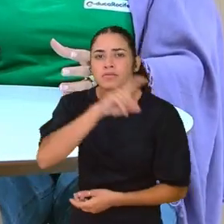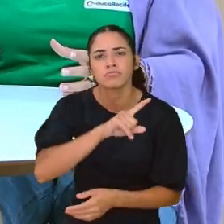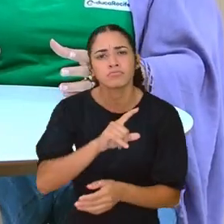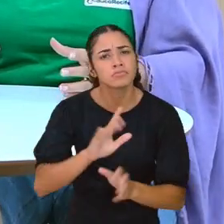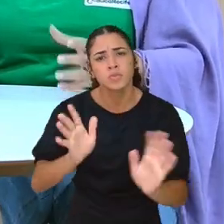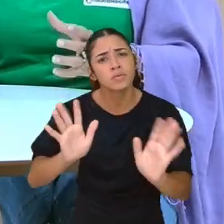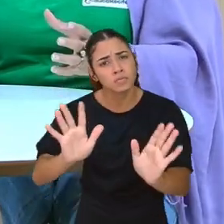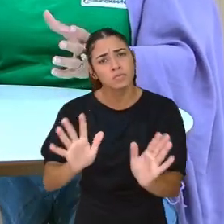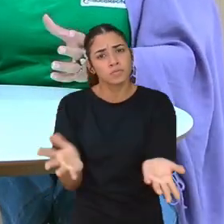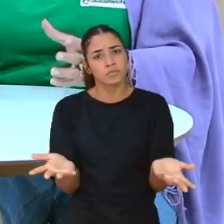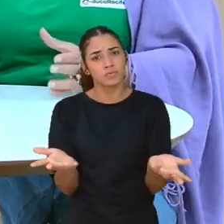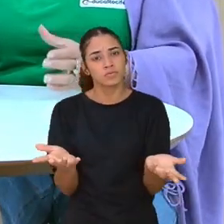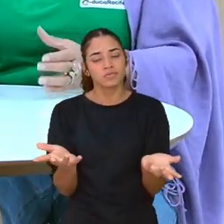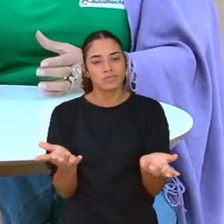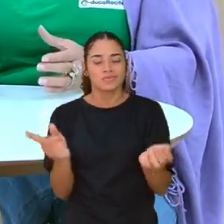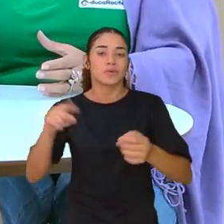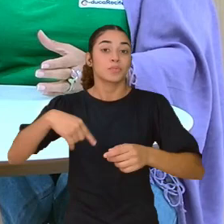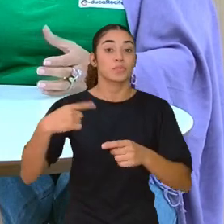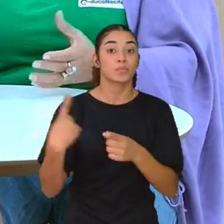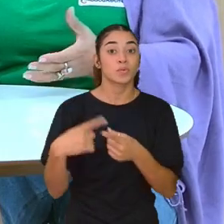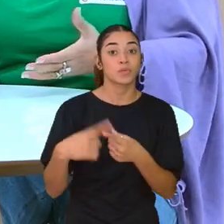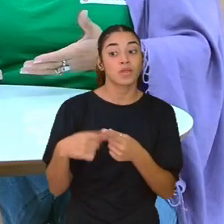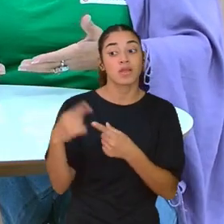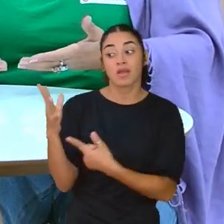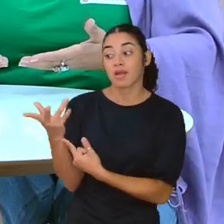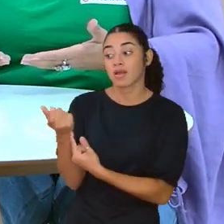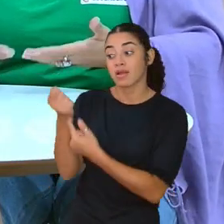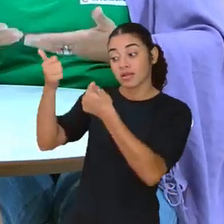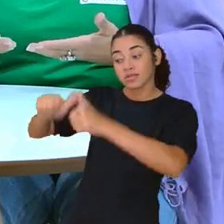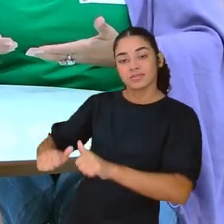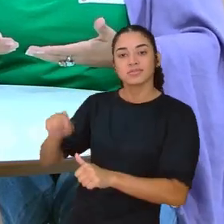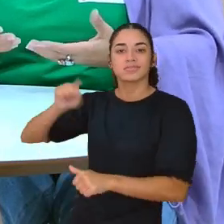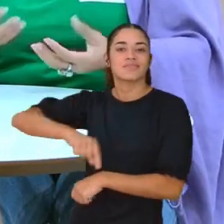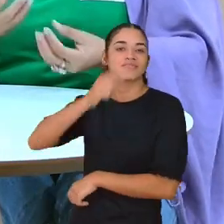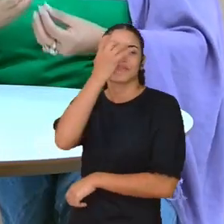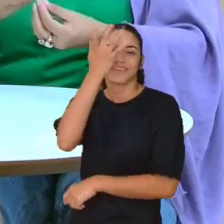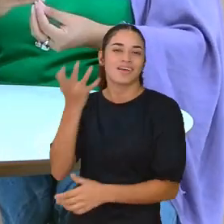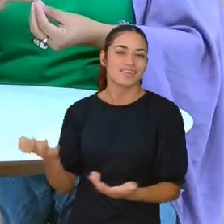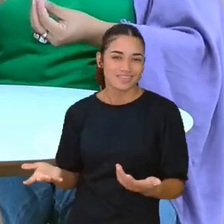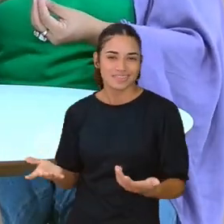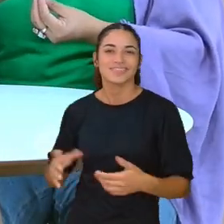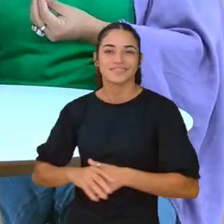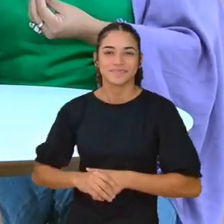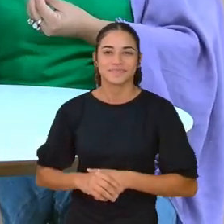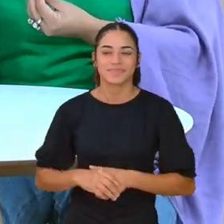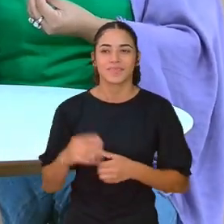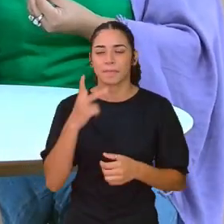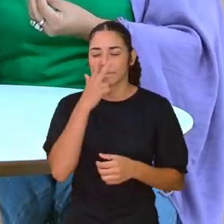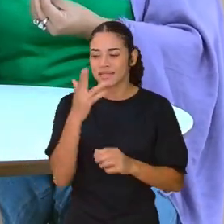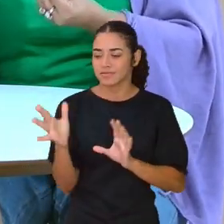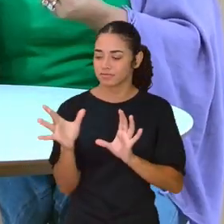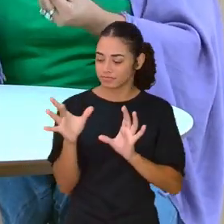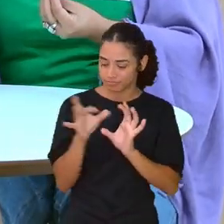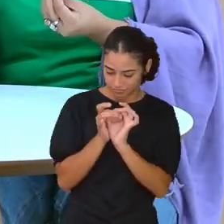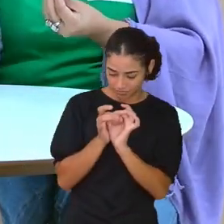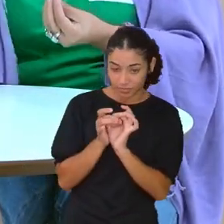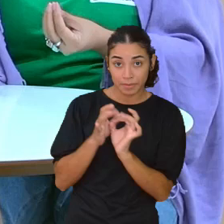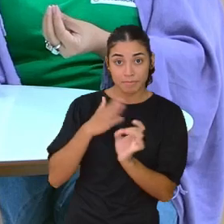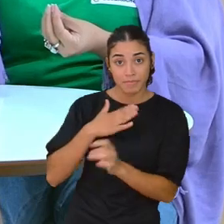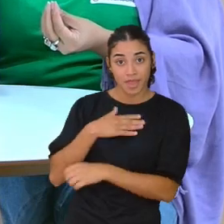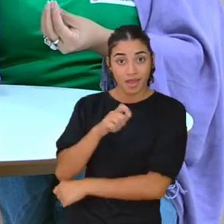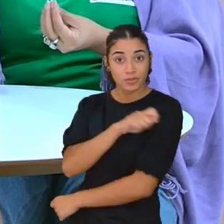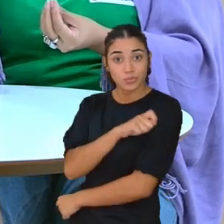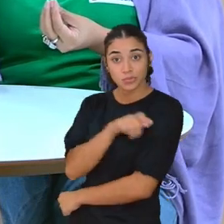Não! Exatamente porque a arte, ela facilita, me conecta ao meu